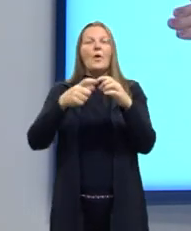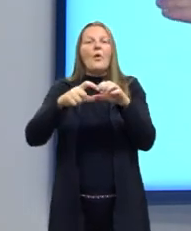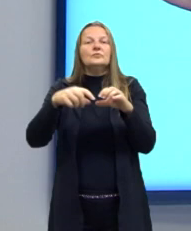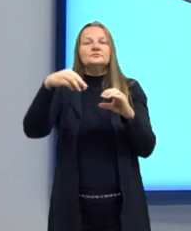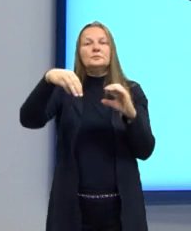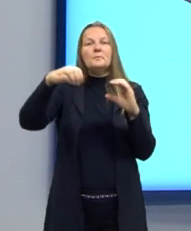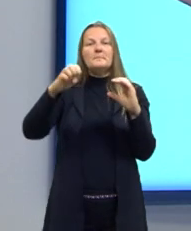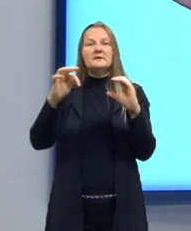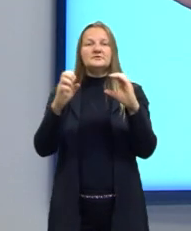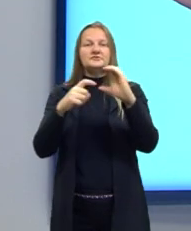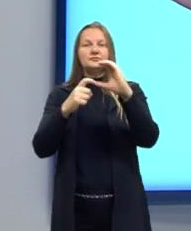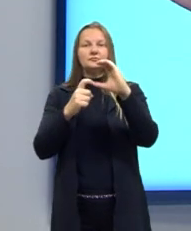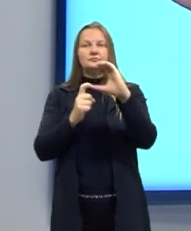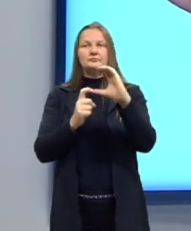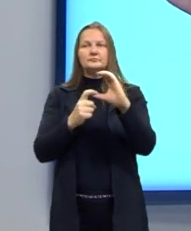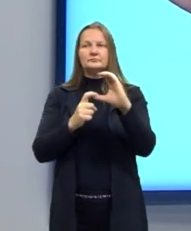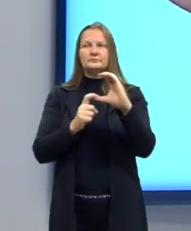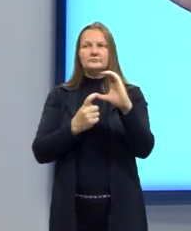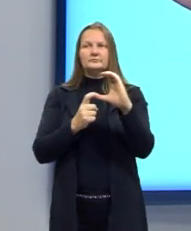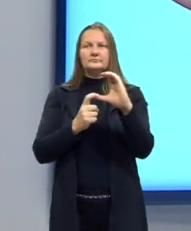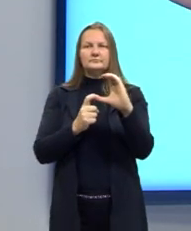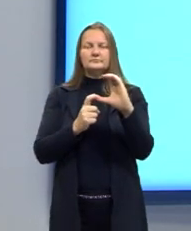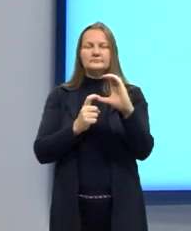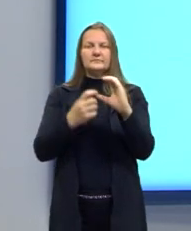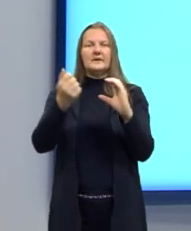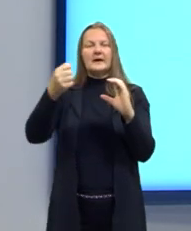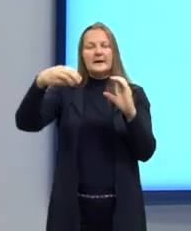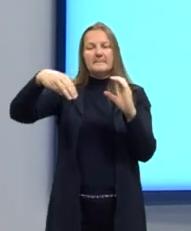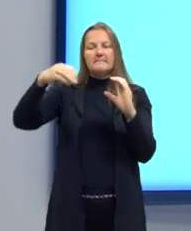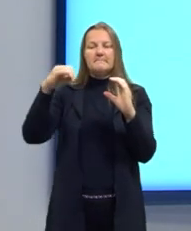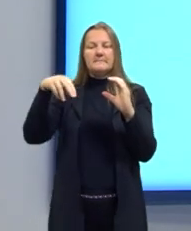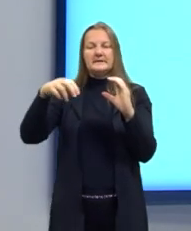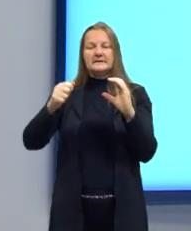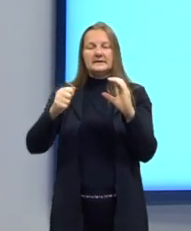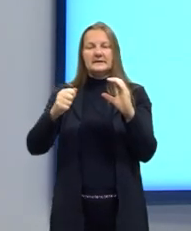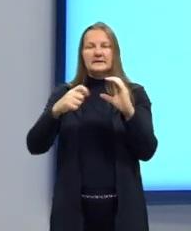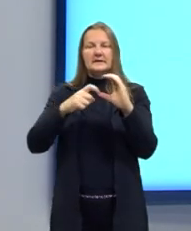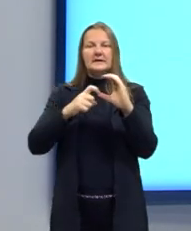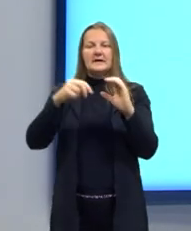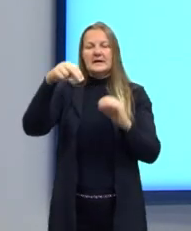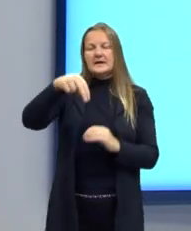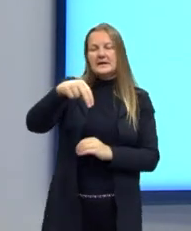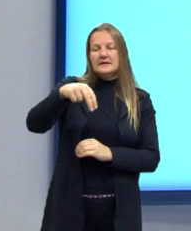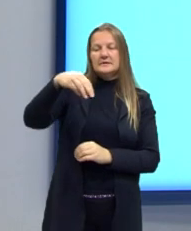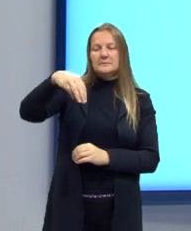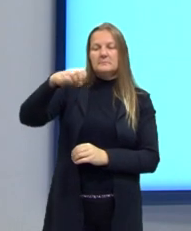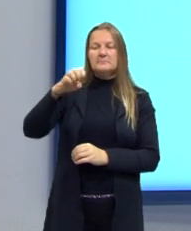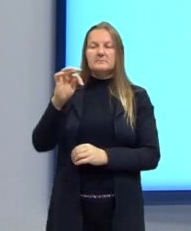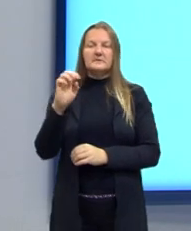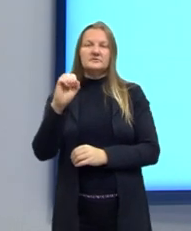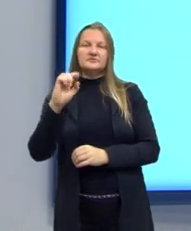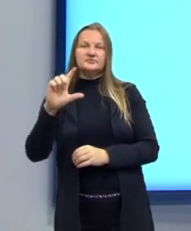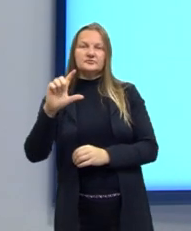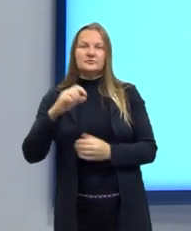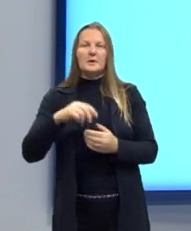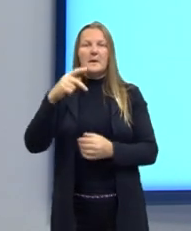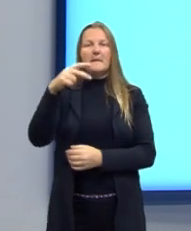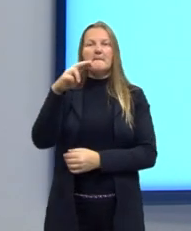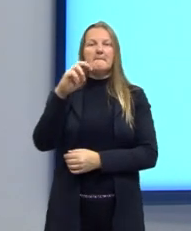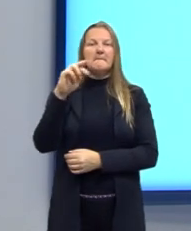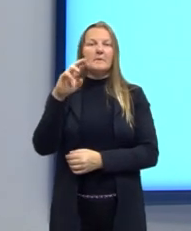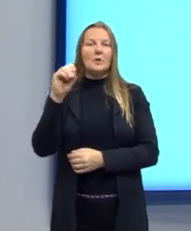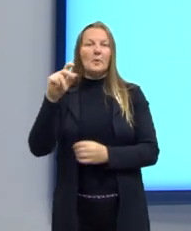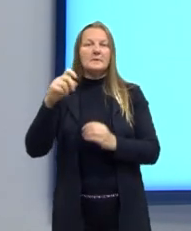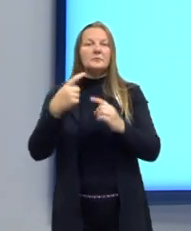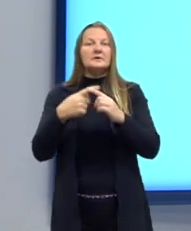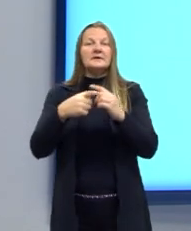eu digo que ele está ligado no N, que é na amina. Então, é um N-metil, PROP, porque temos três, AN,